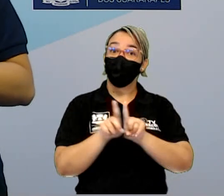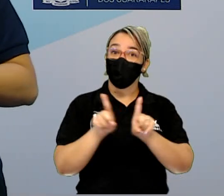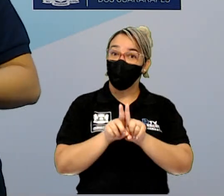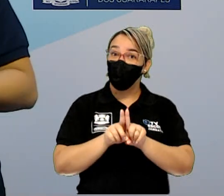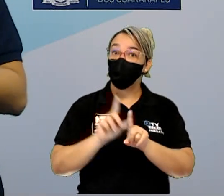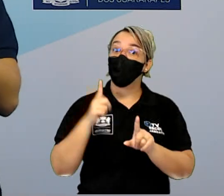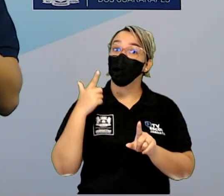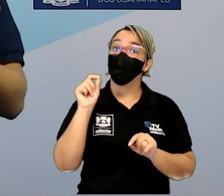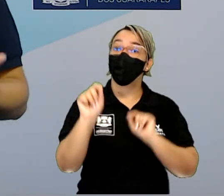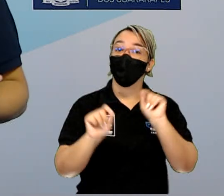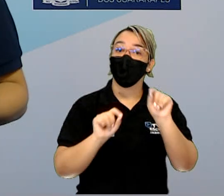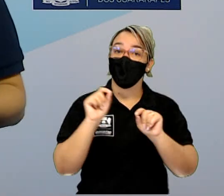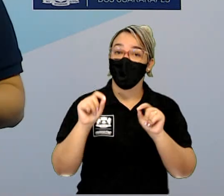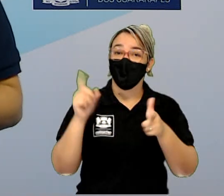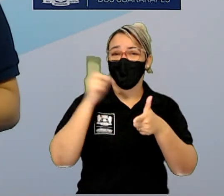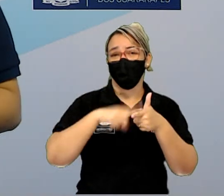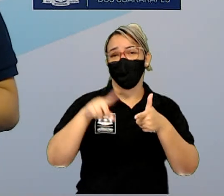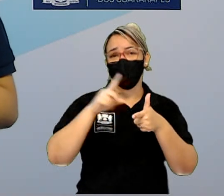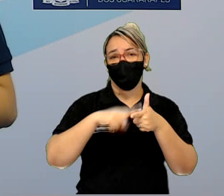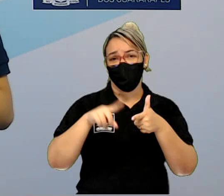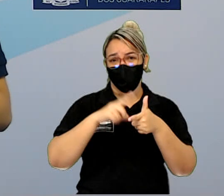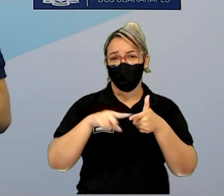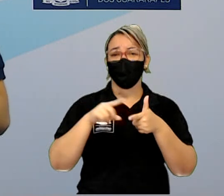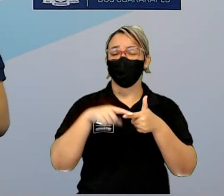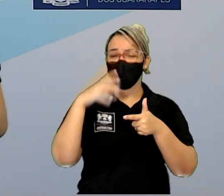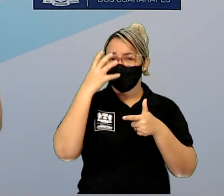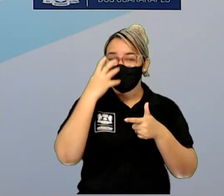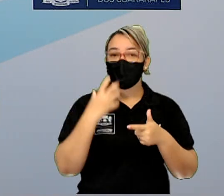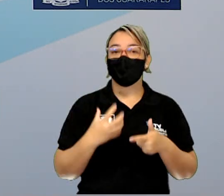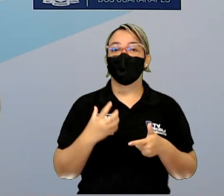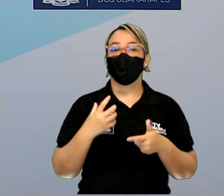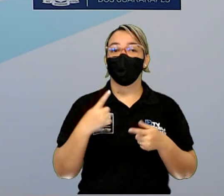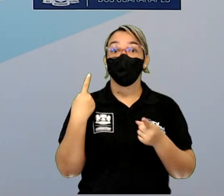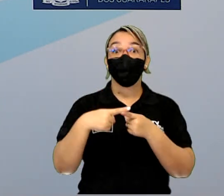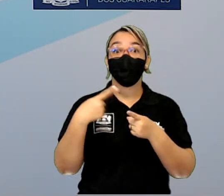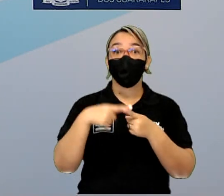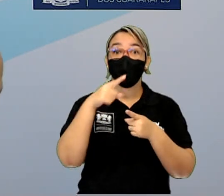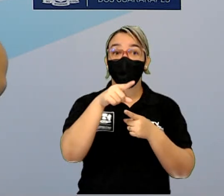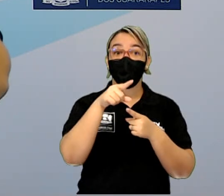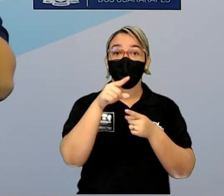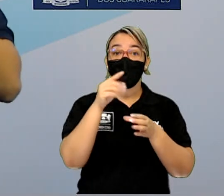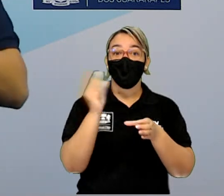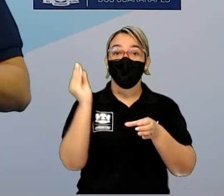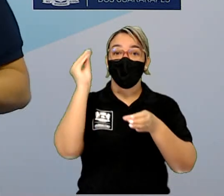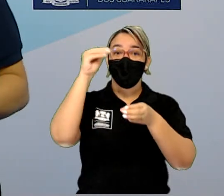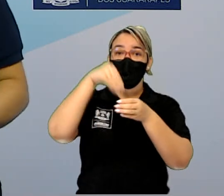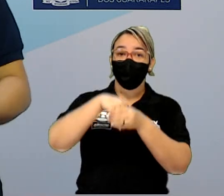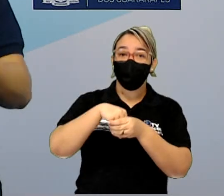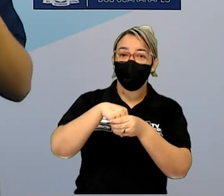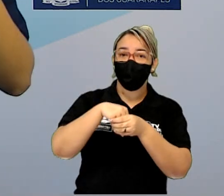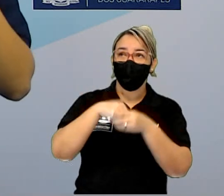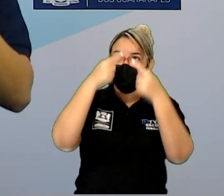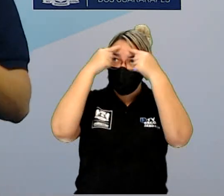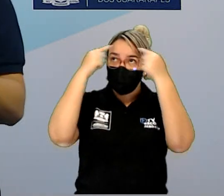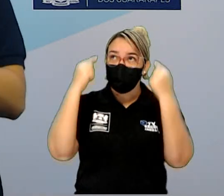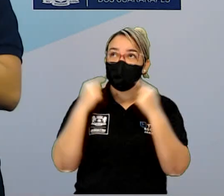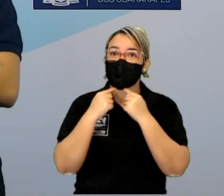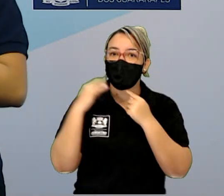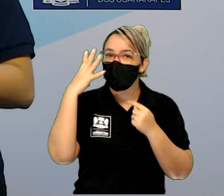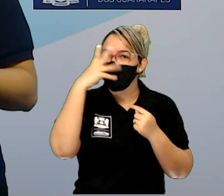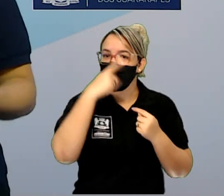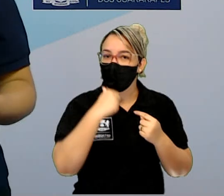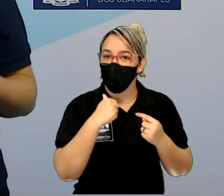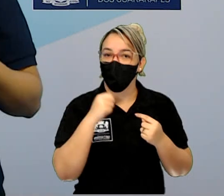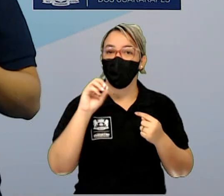sério com as transferências. Por quê? Porque quando ele bota um rostinho bonito, uma cor de cabelo, uma